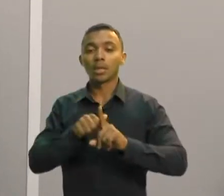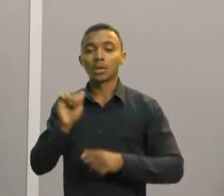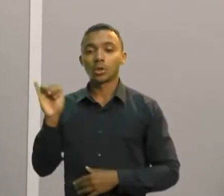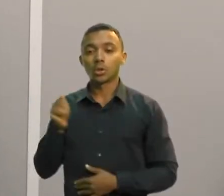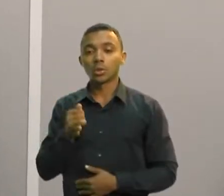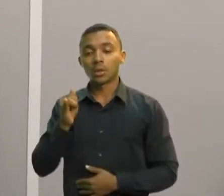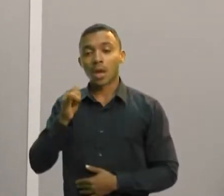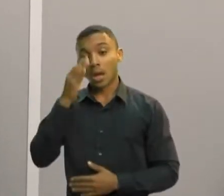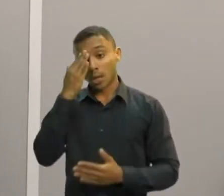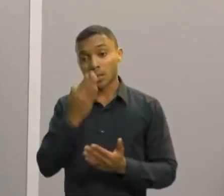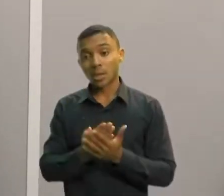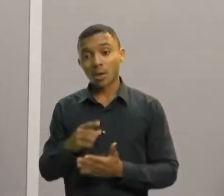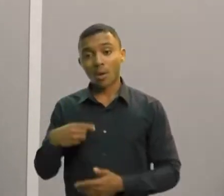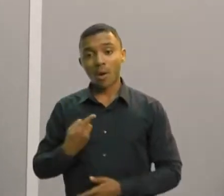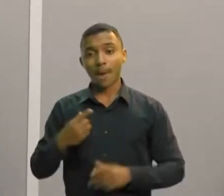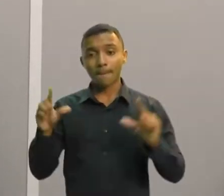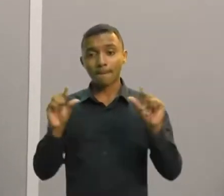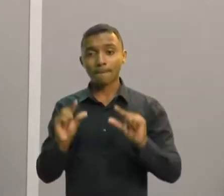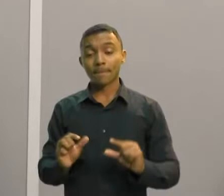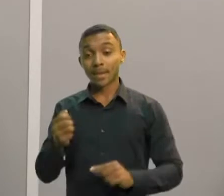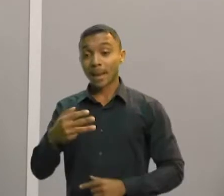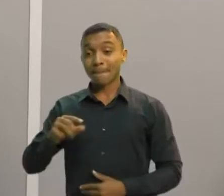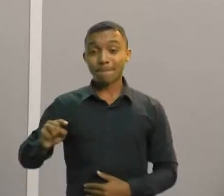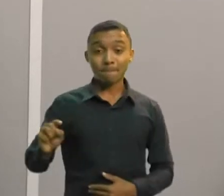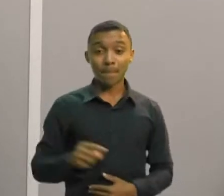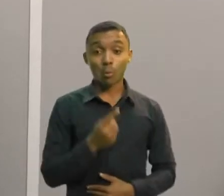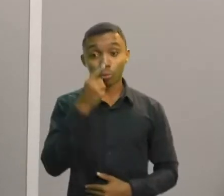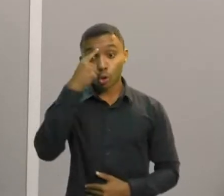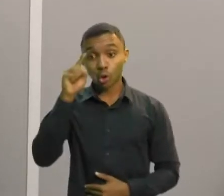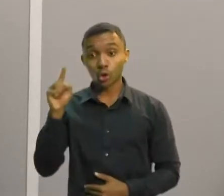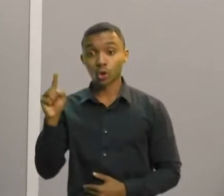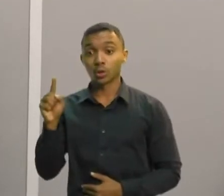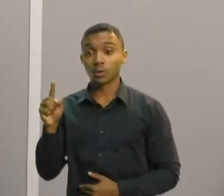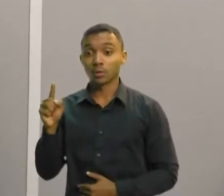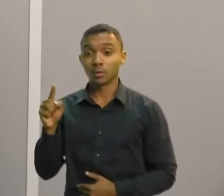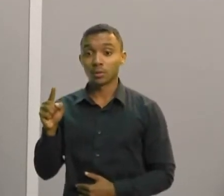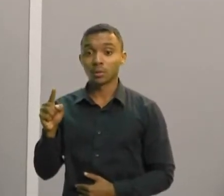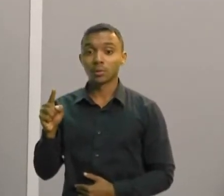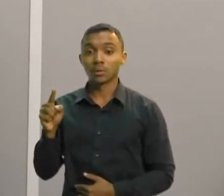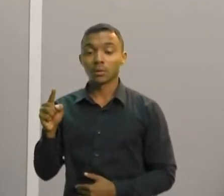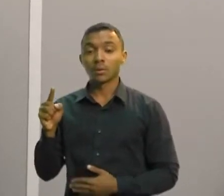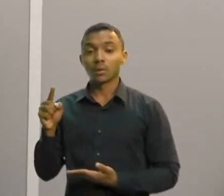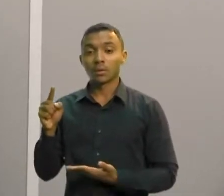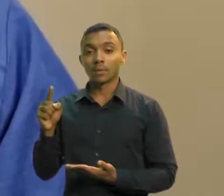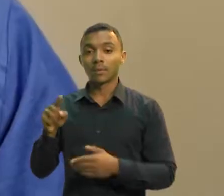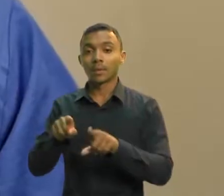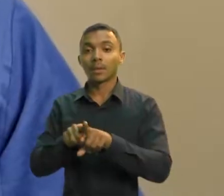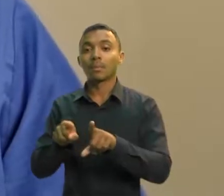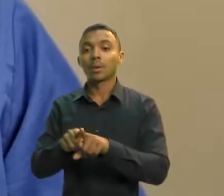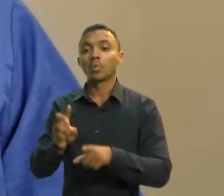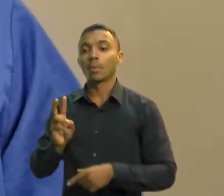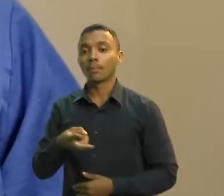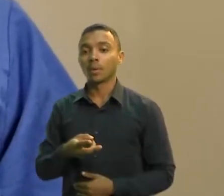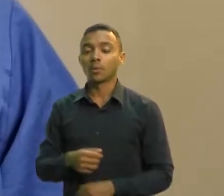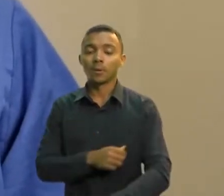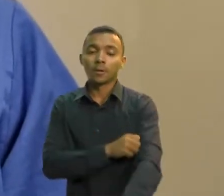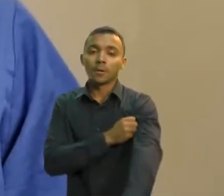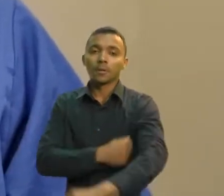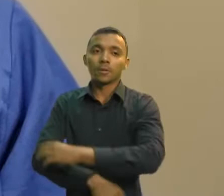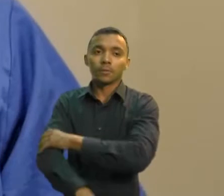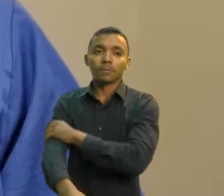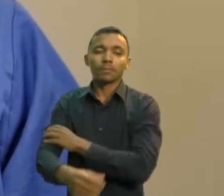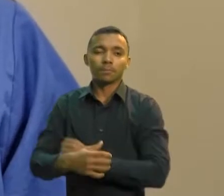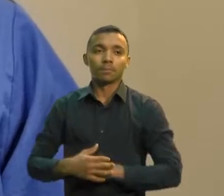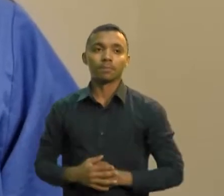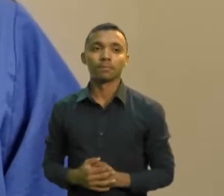número que foi mais de 3 mil consultas por dia para o número que está em 1.200, 1.300 consultas. E apesar do levantamento